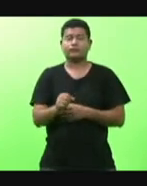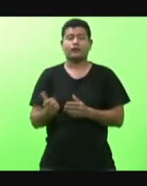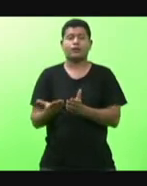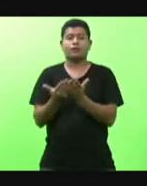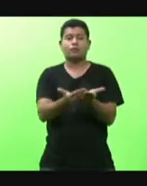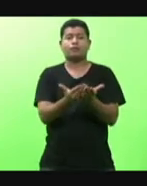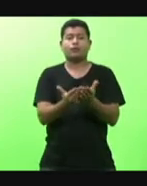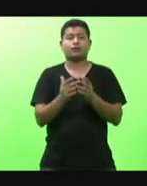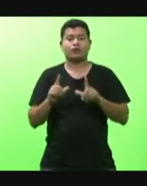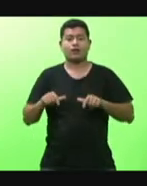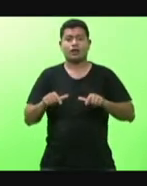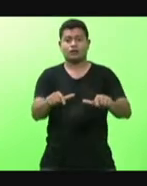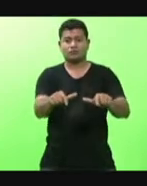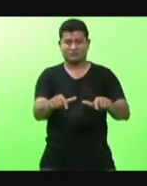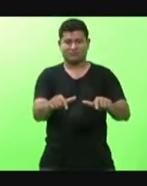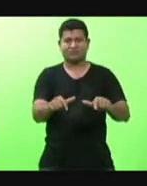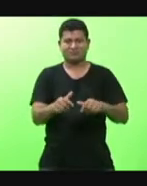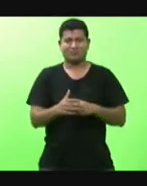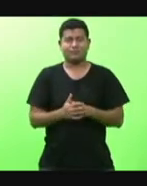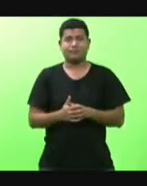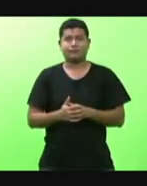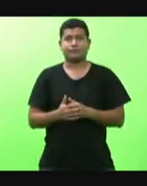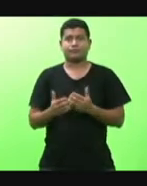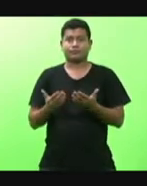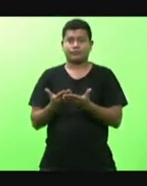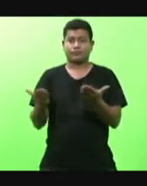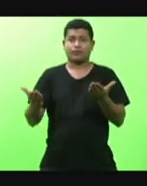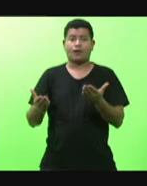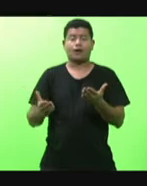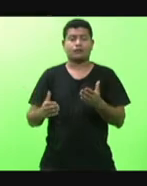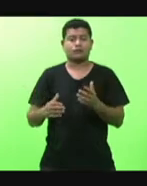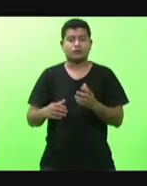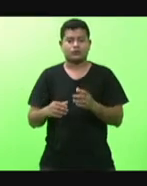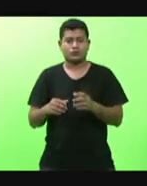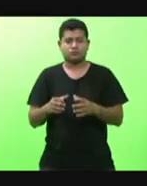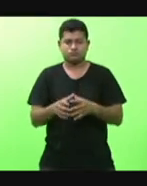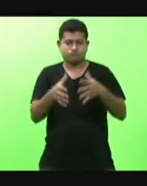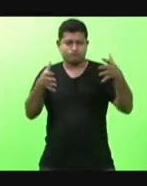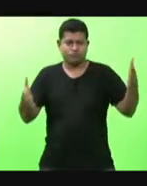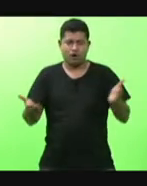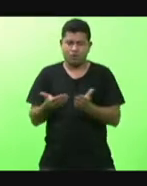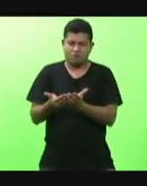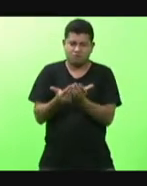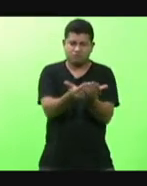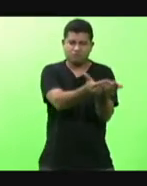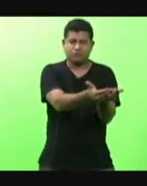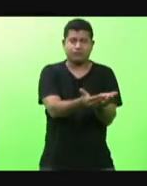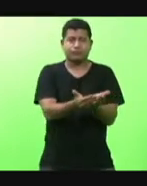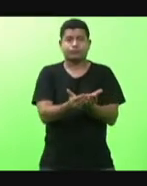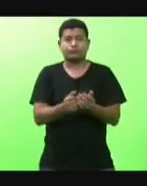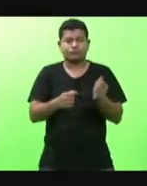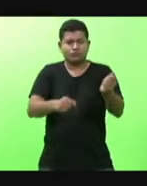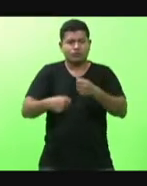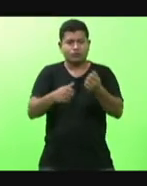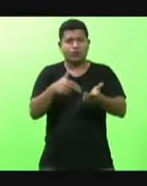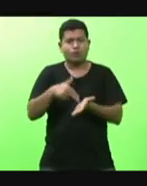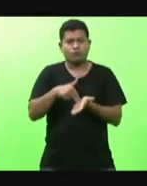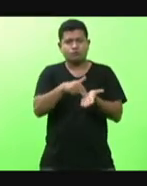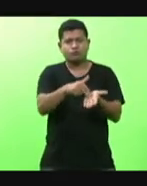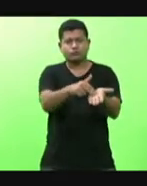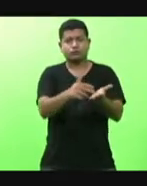em grandes canoas alugadas navegaram pelo rio rio Tubarão